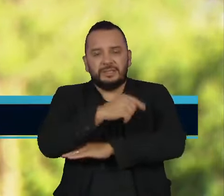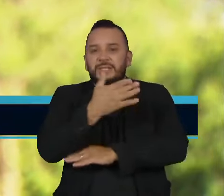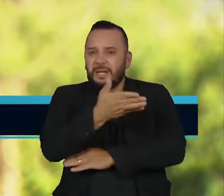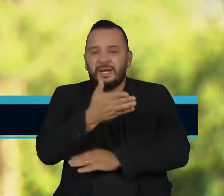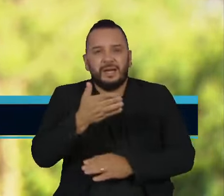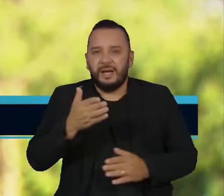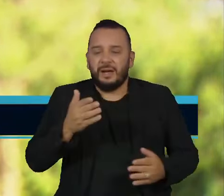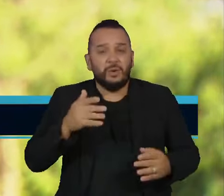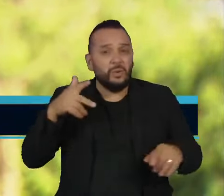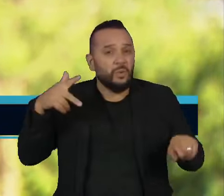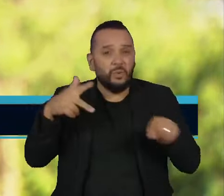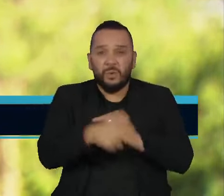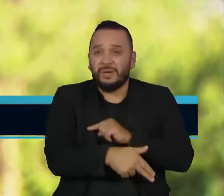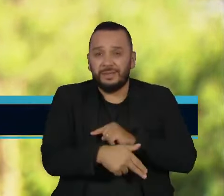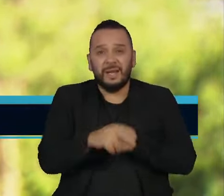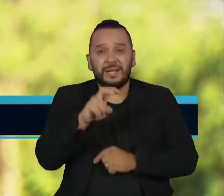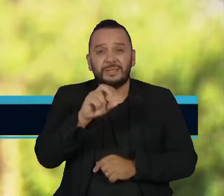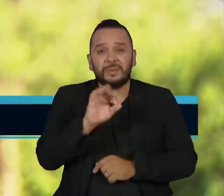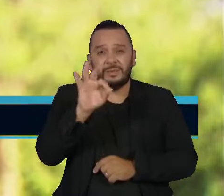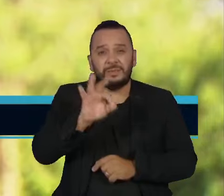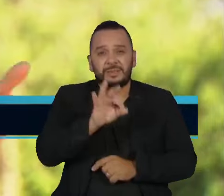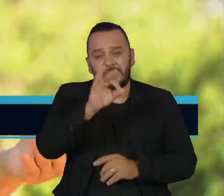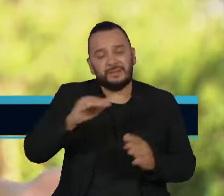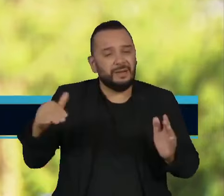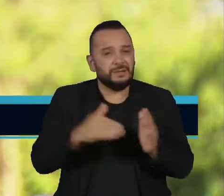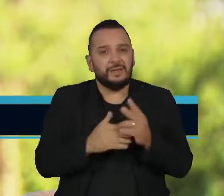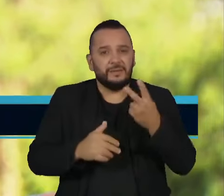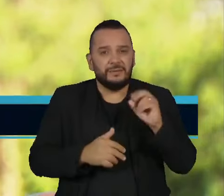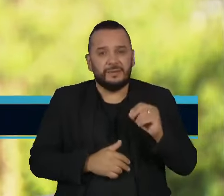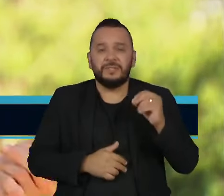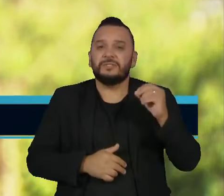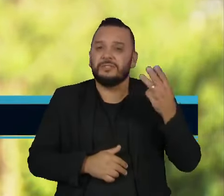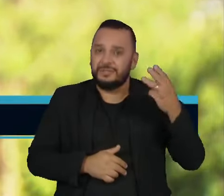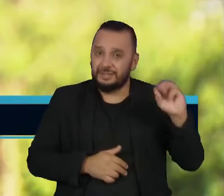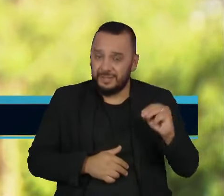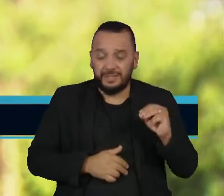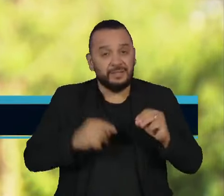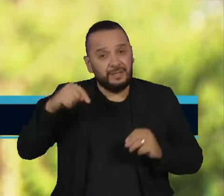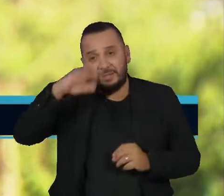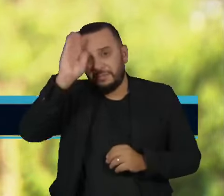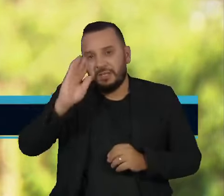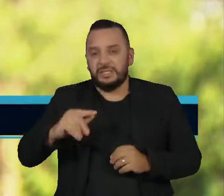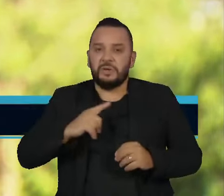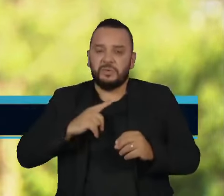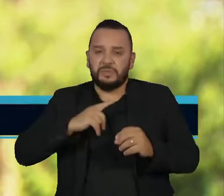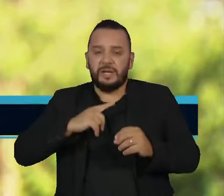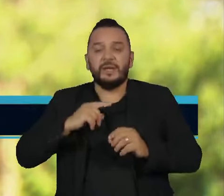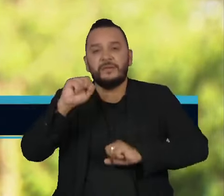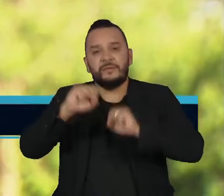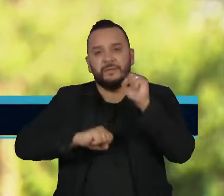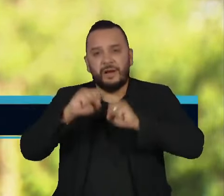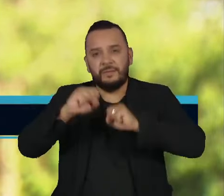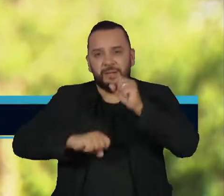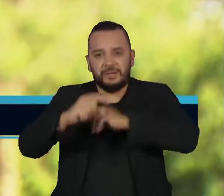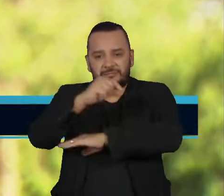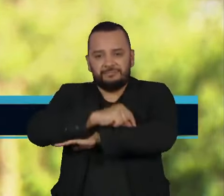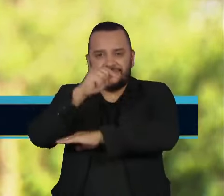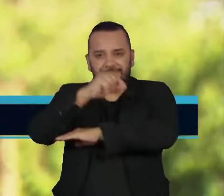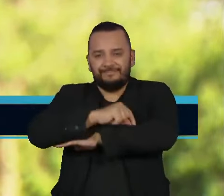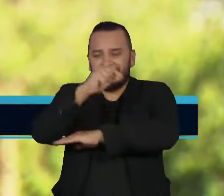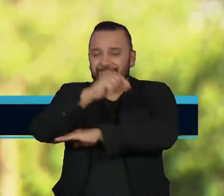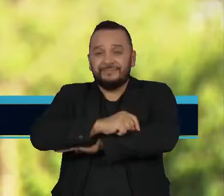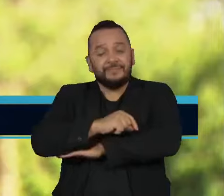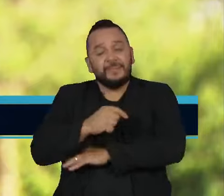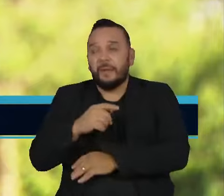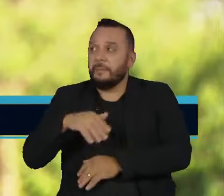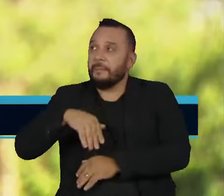Mesmo tendo uma matriz energética considerada mais limpa do que a de outros países, o Brasil está entre